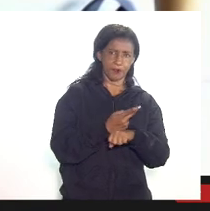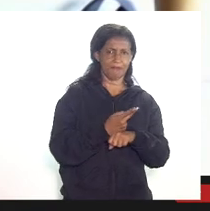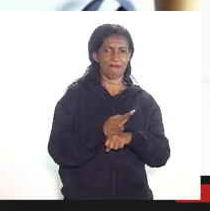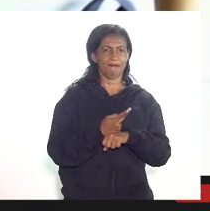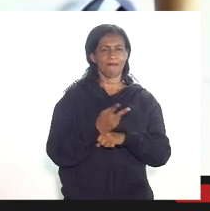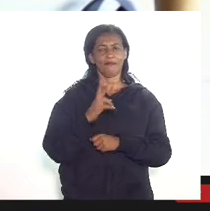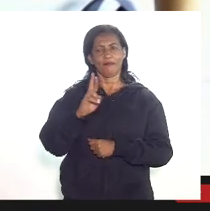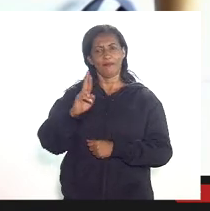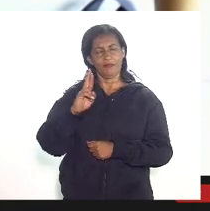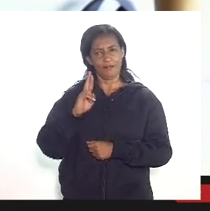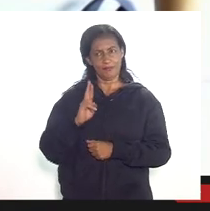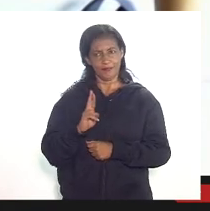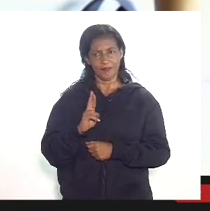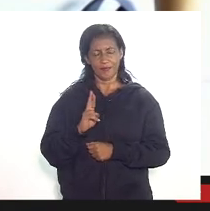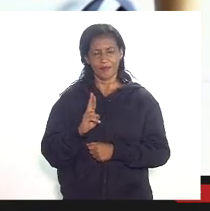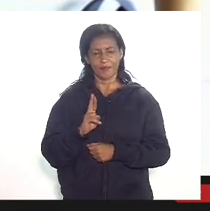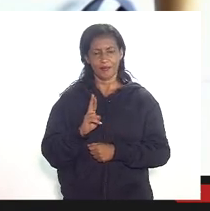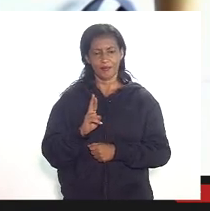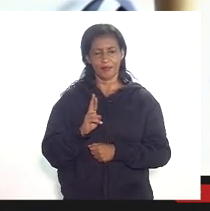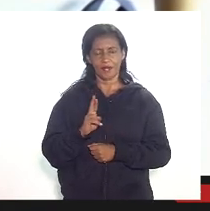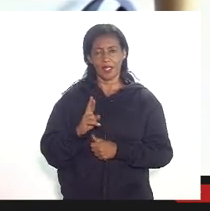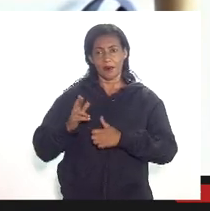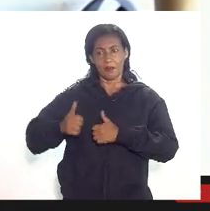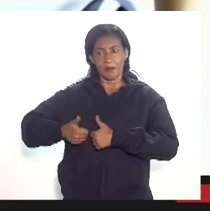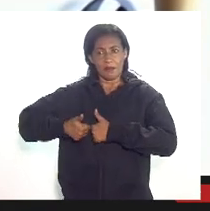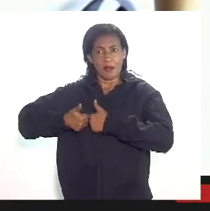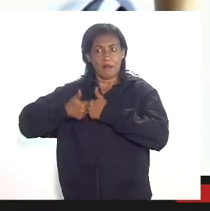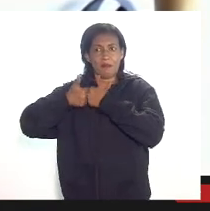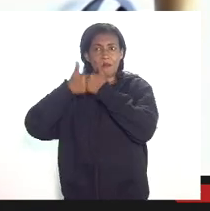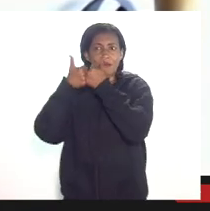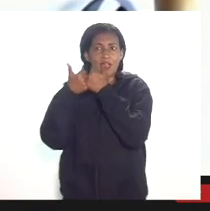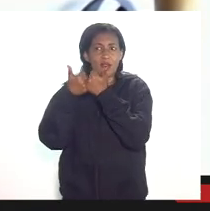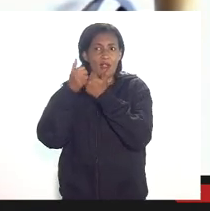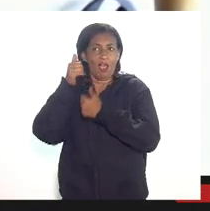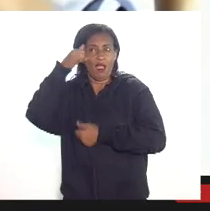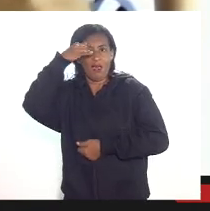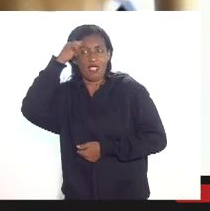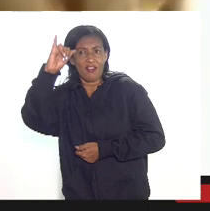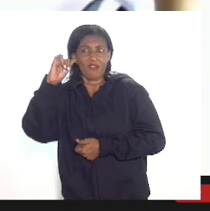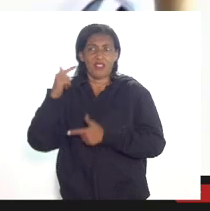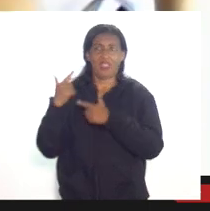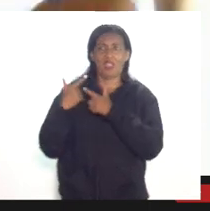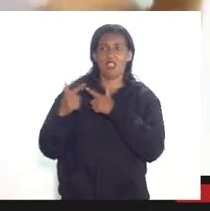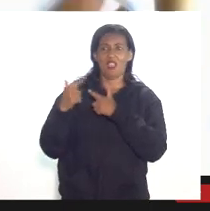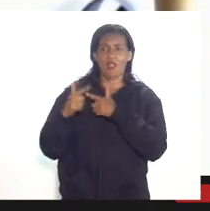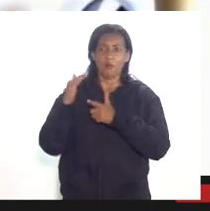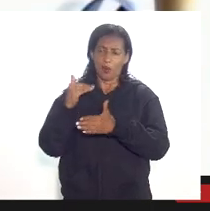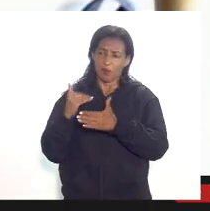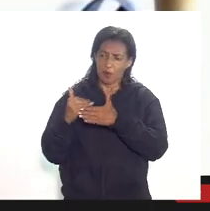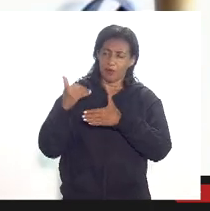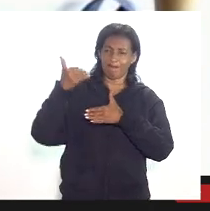para minorar problemas para frente como por exemplo fazer